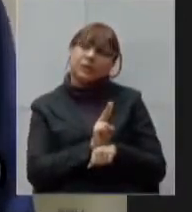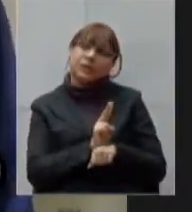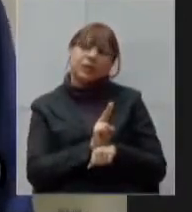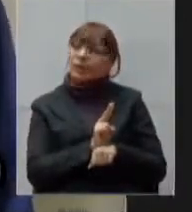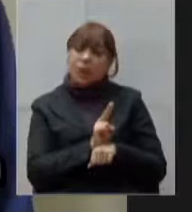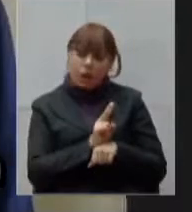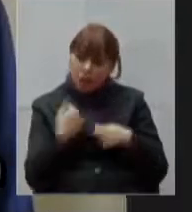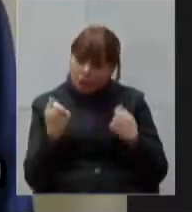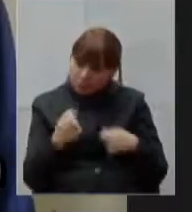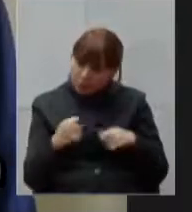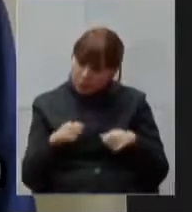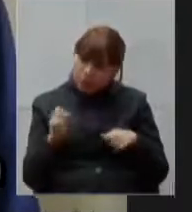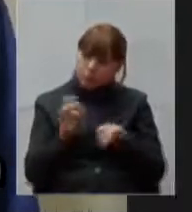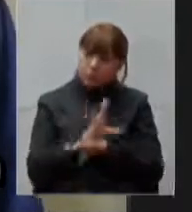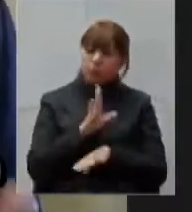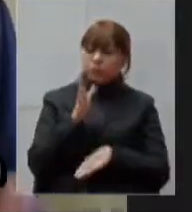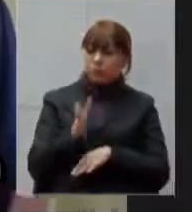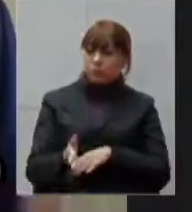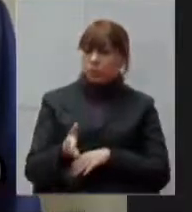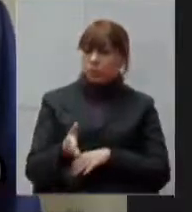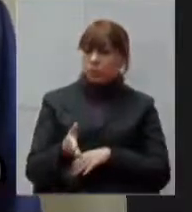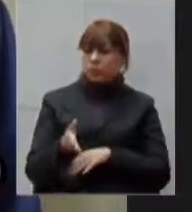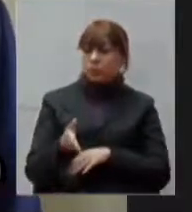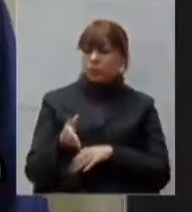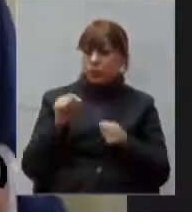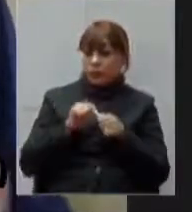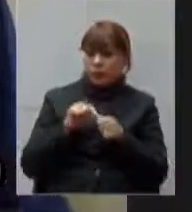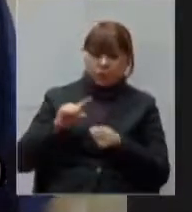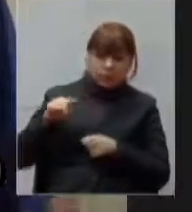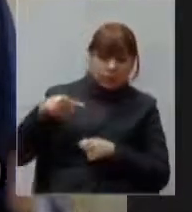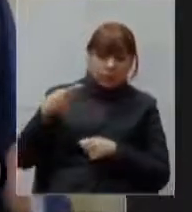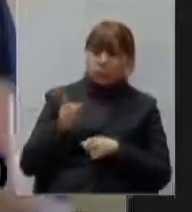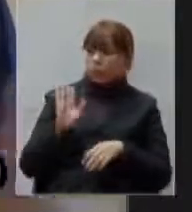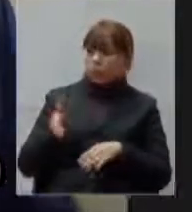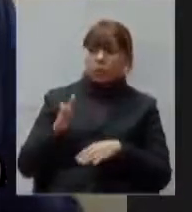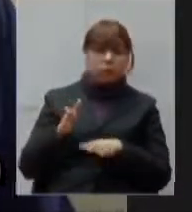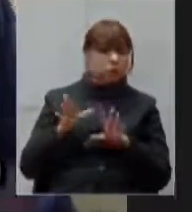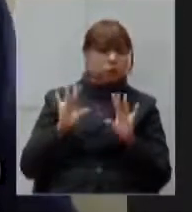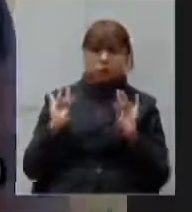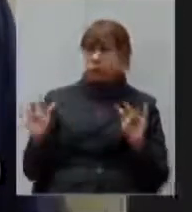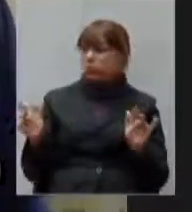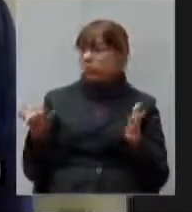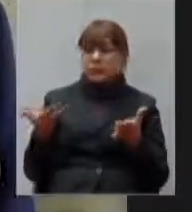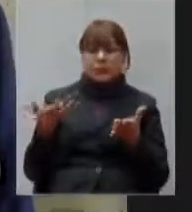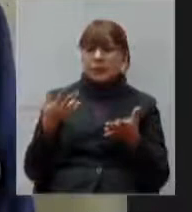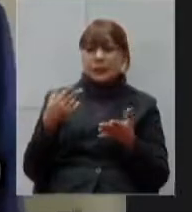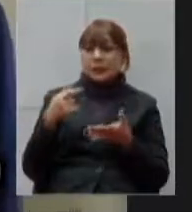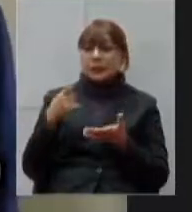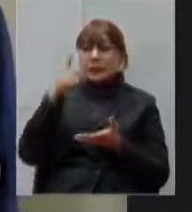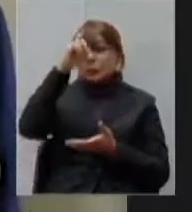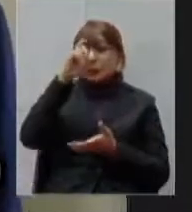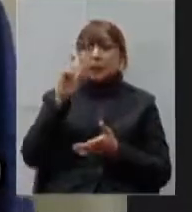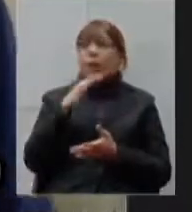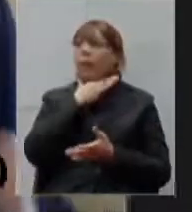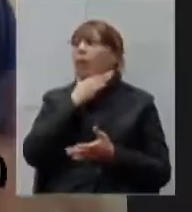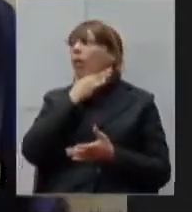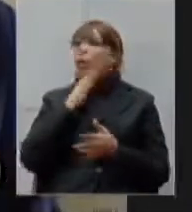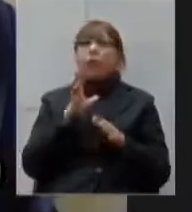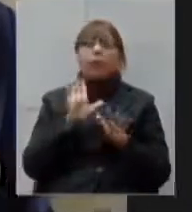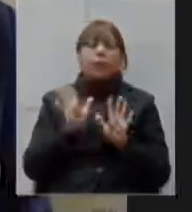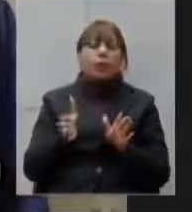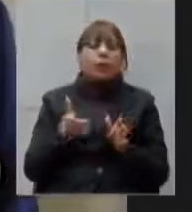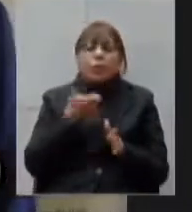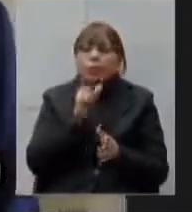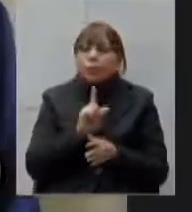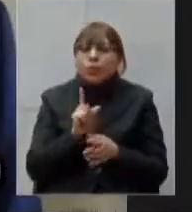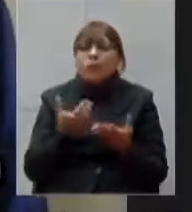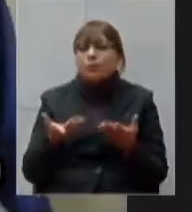pessoas e não deixar para fazer depois que os hospitais já não estão recebendo mais pessoas se for